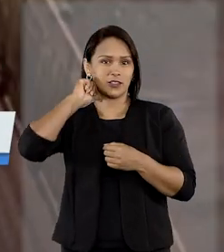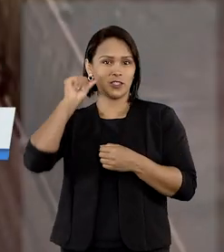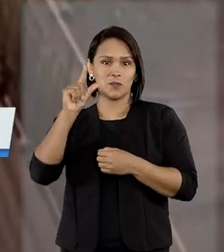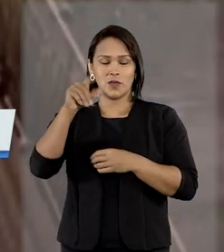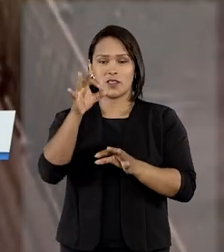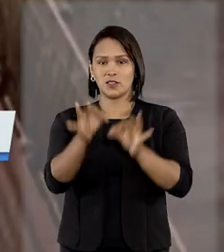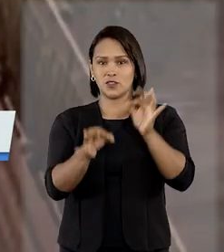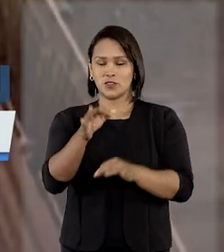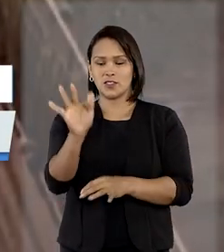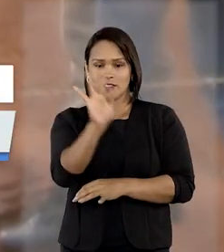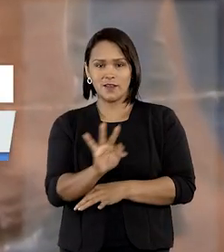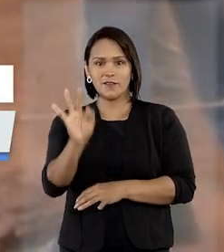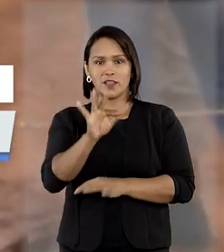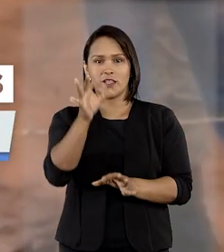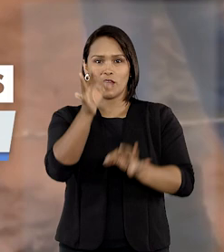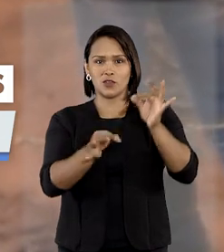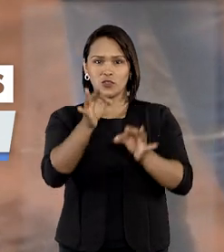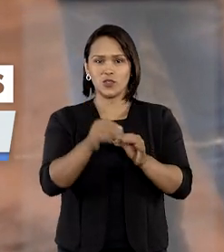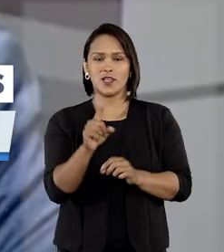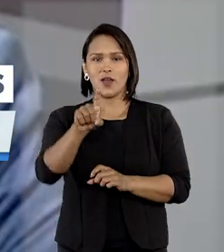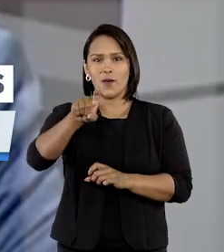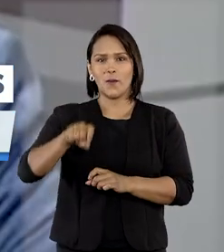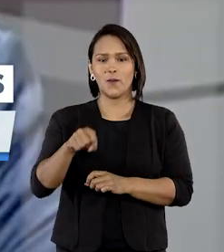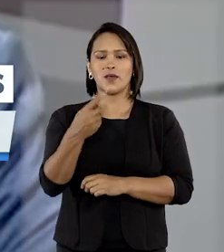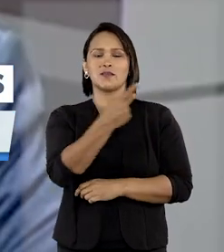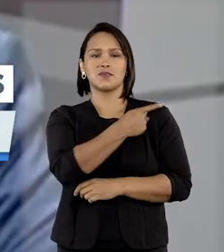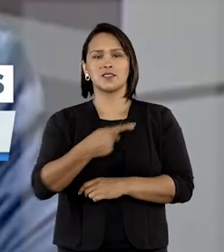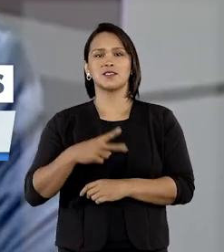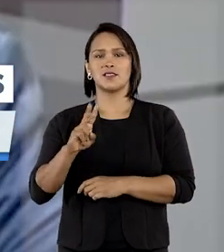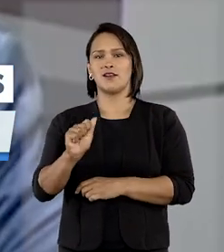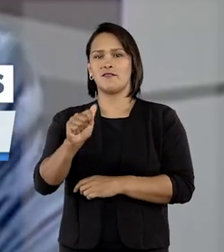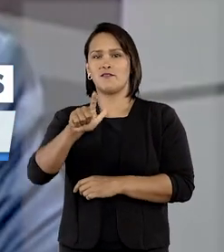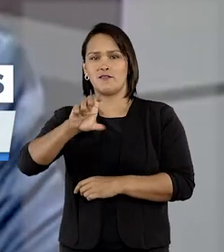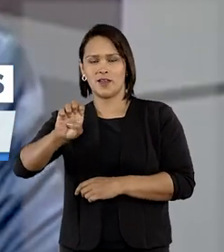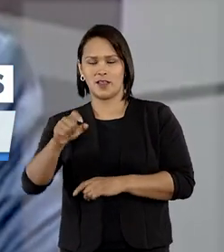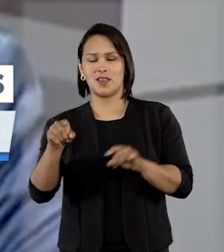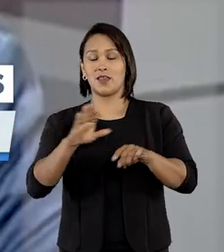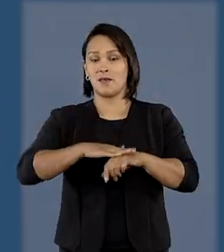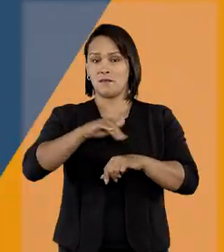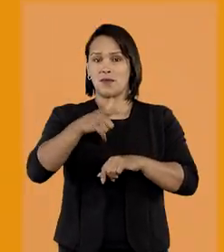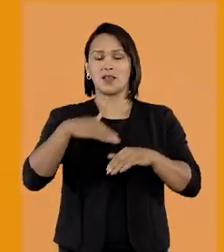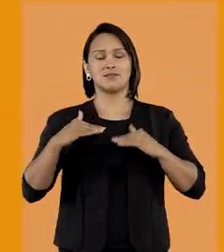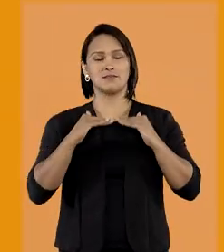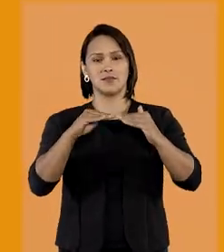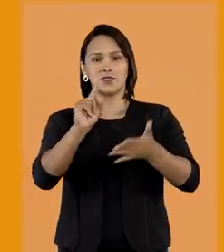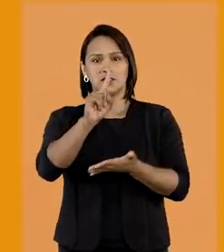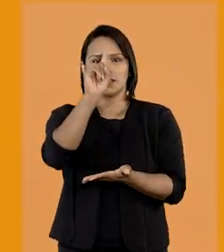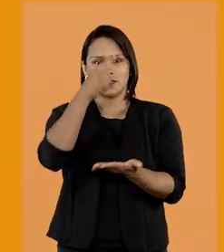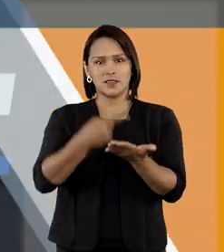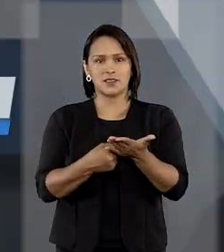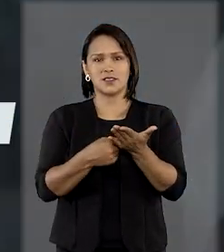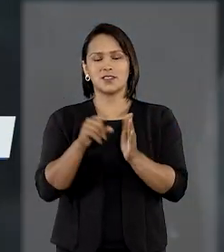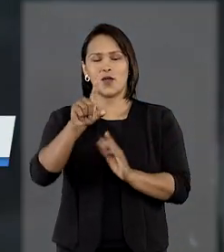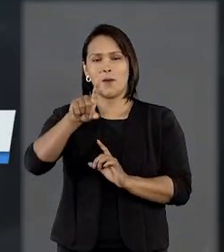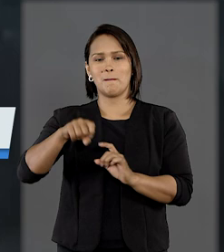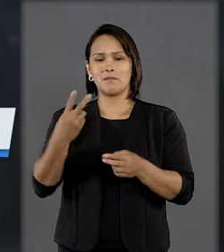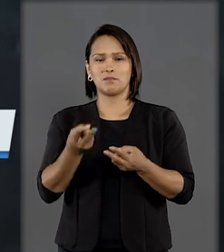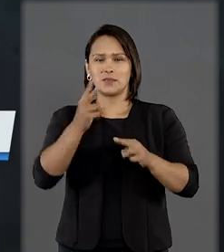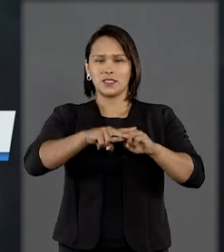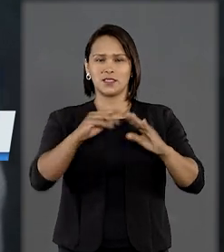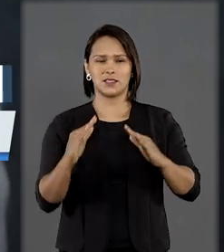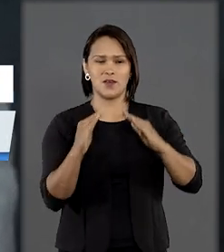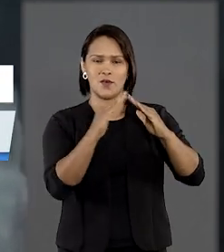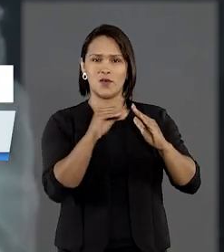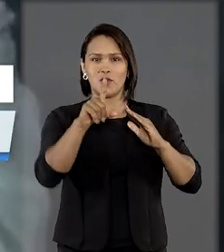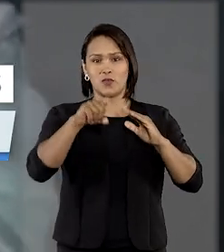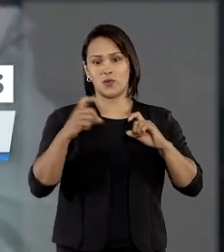Brumadinho. Justiça Federal julgará o ex-presidente da Vale. E mais, mantida a decisão que revogou